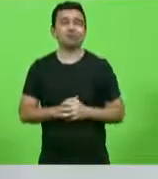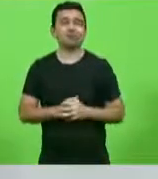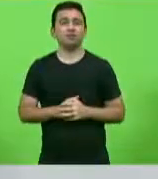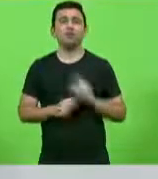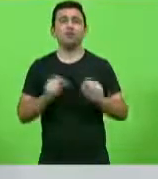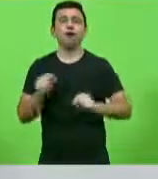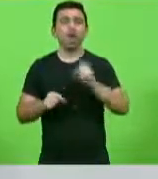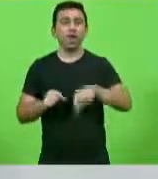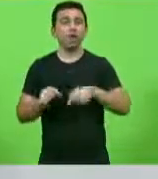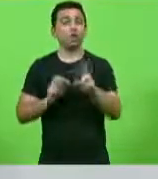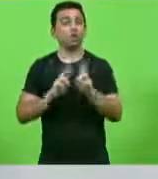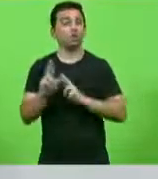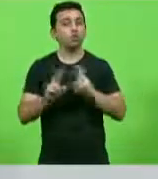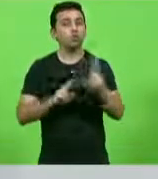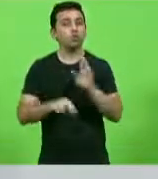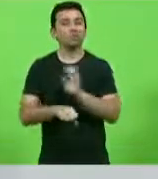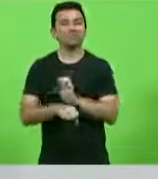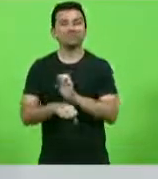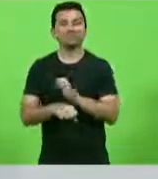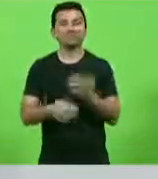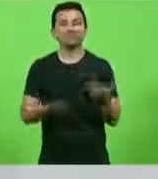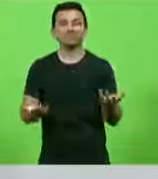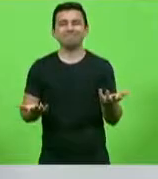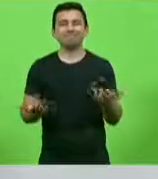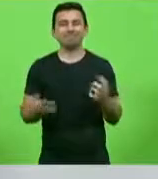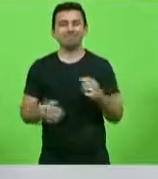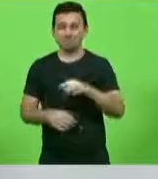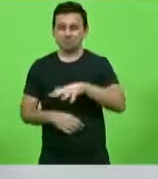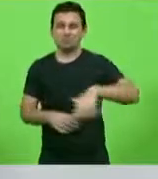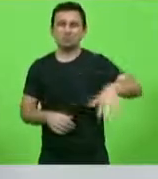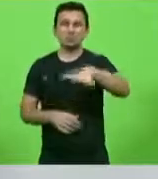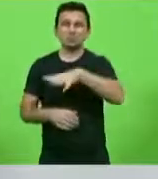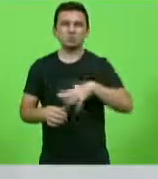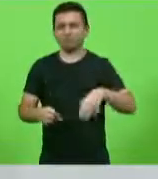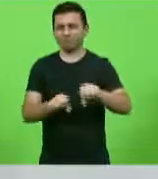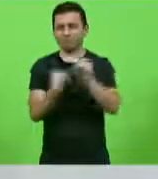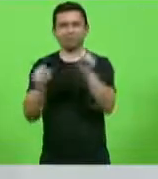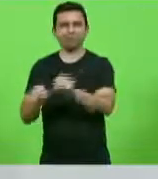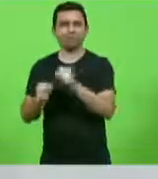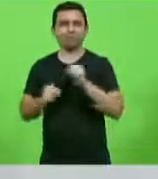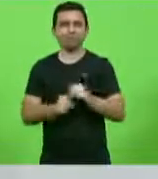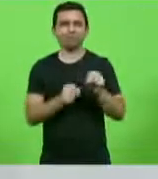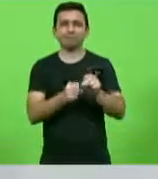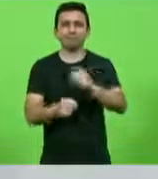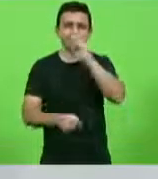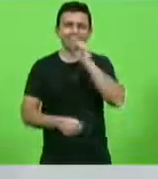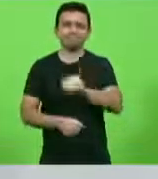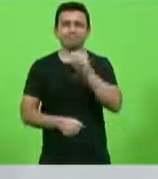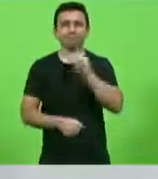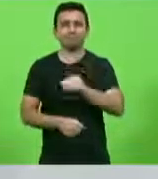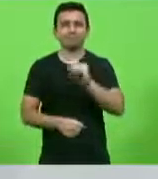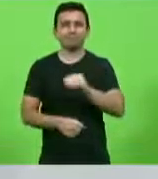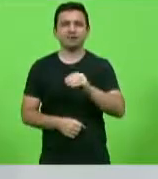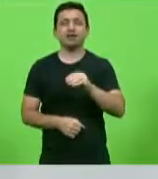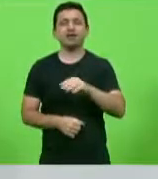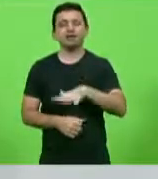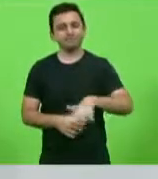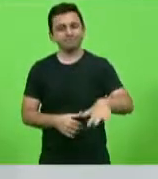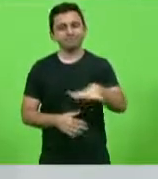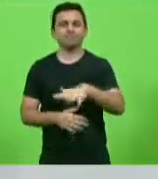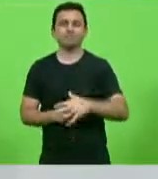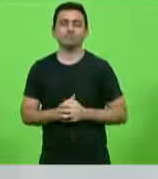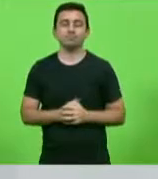que são as rodovias estaduais que estão em péssimas condições, que é um grande descaso do Estado para com suas